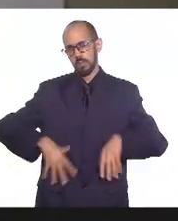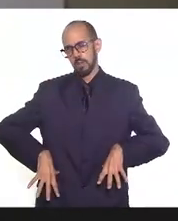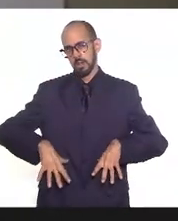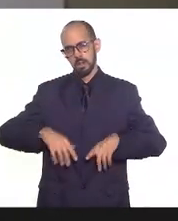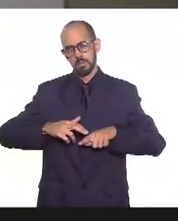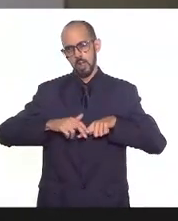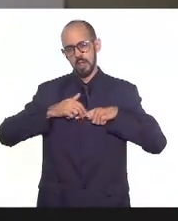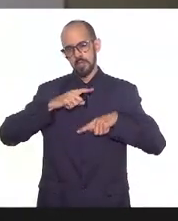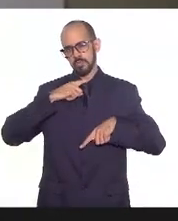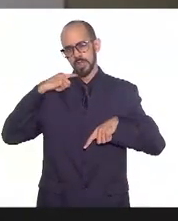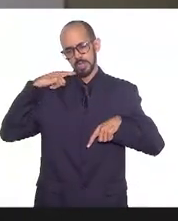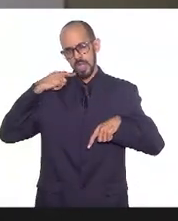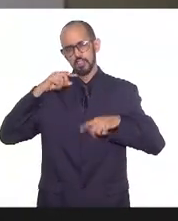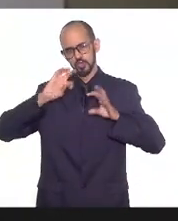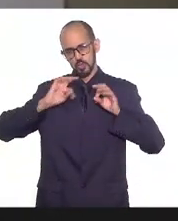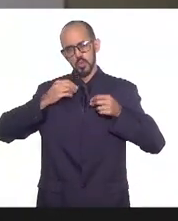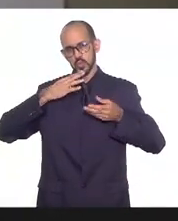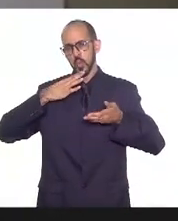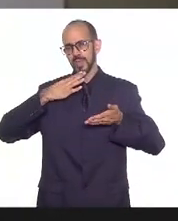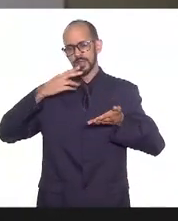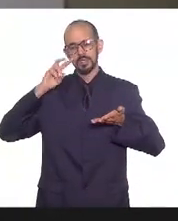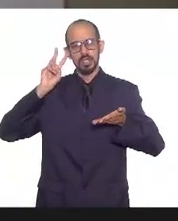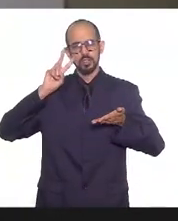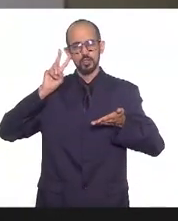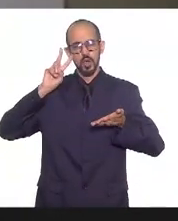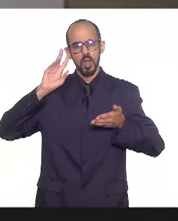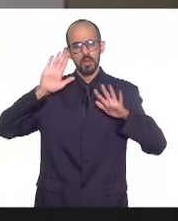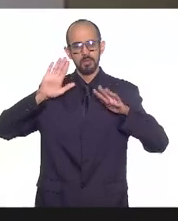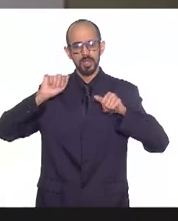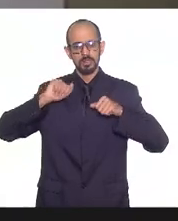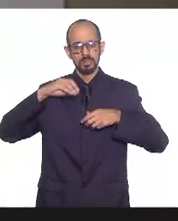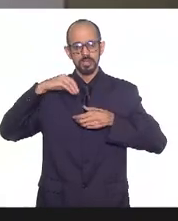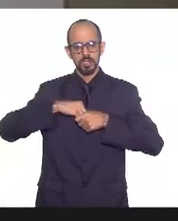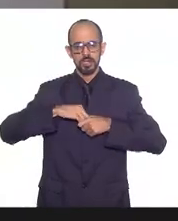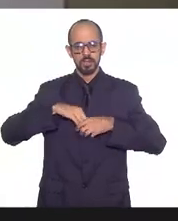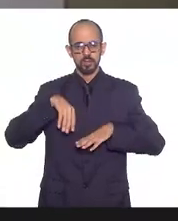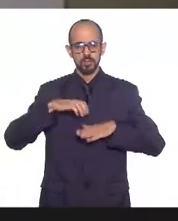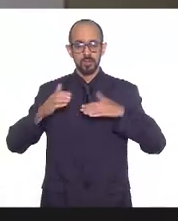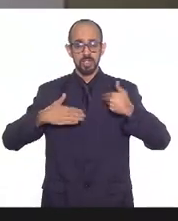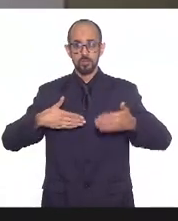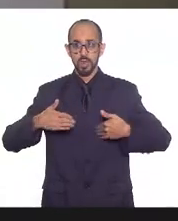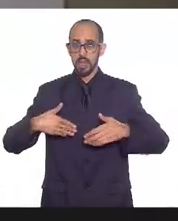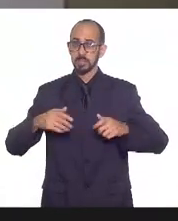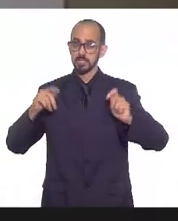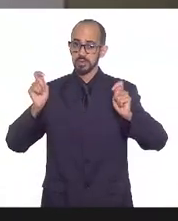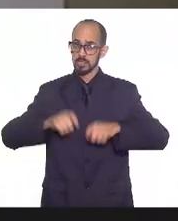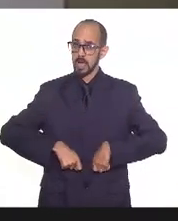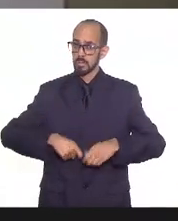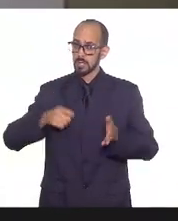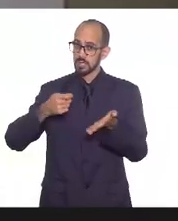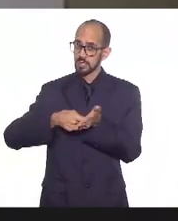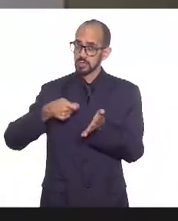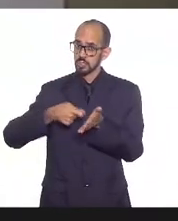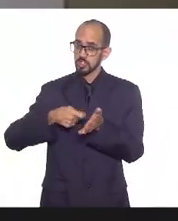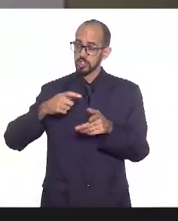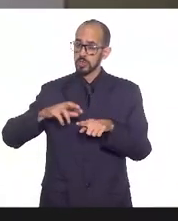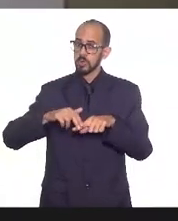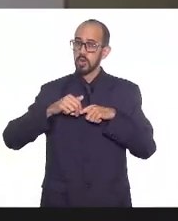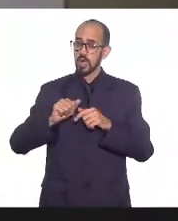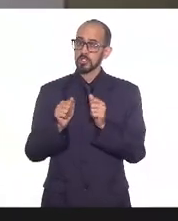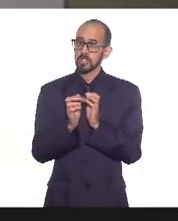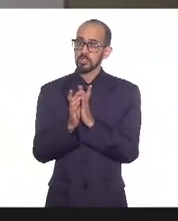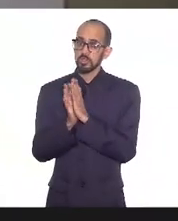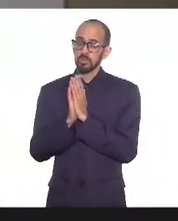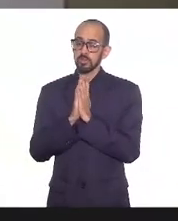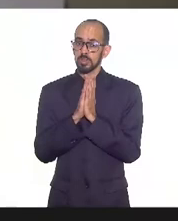mas dentro das empresas eu acho que tem espaço para cobrar sim até por conta da questão da aglomeração a que esses grupos